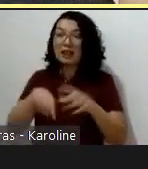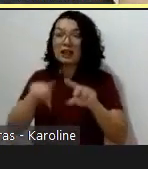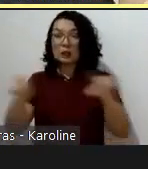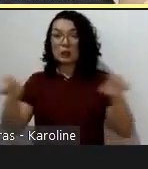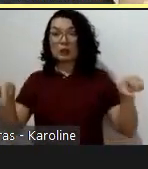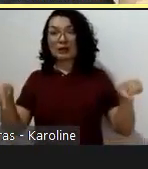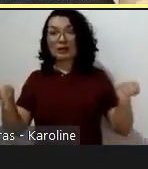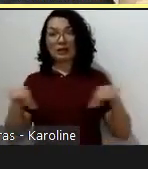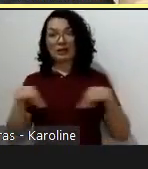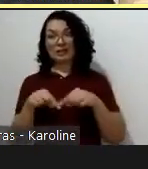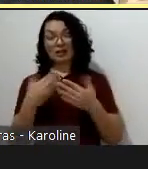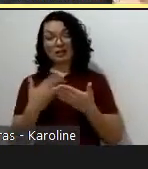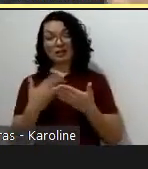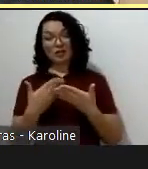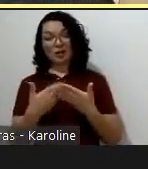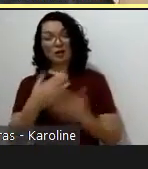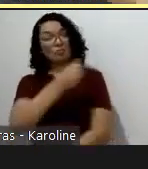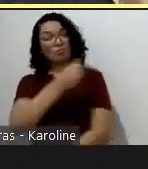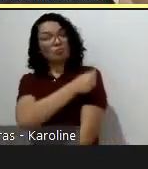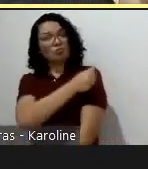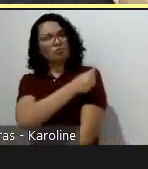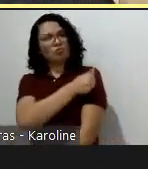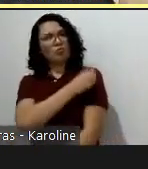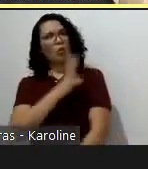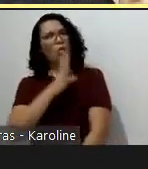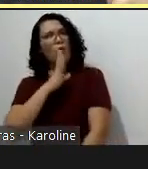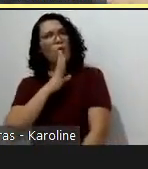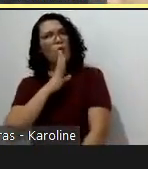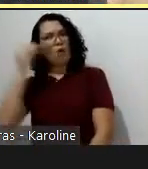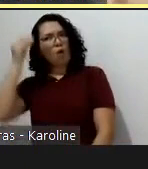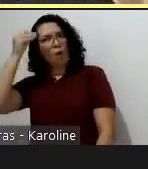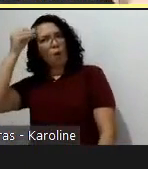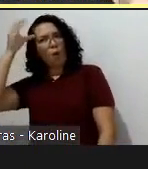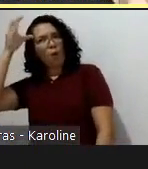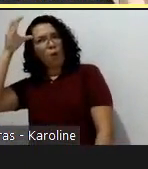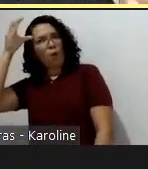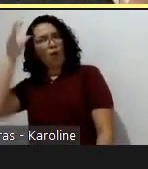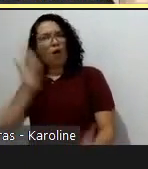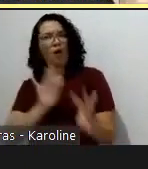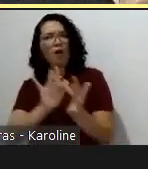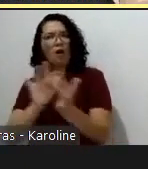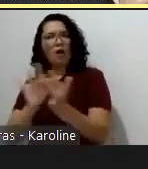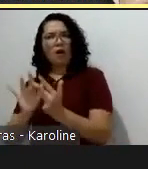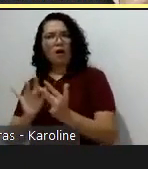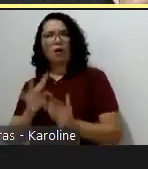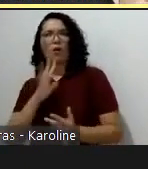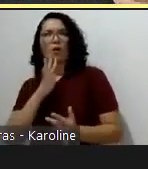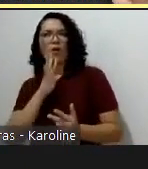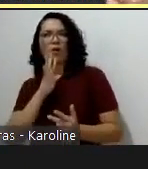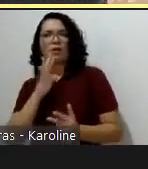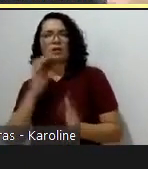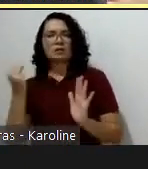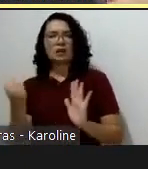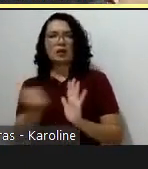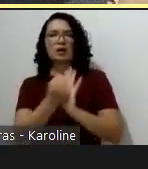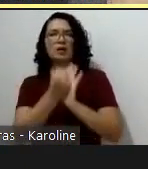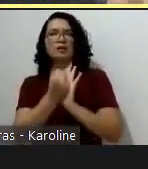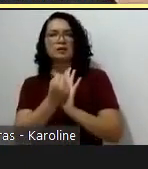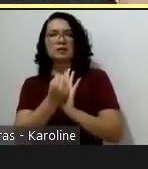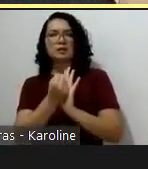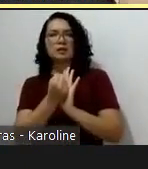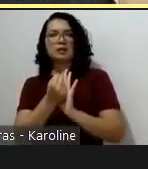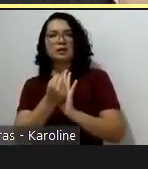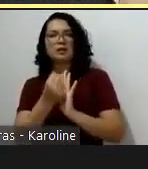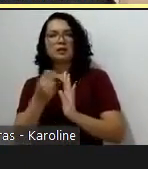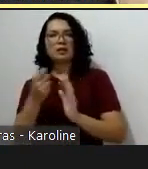ganhavam novas competências, se familiarizavam com as abordagens certificações que eles já vinham fazendo, mas também ganhavam